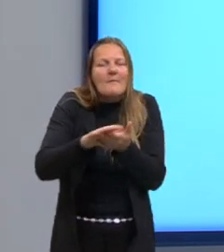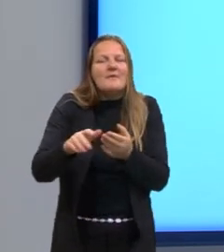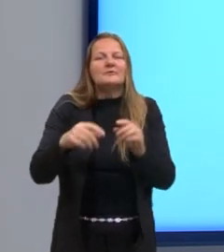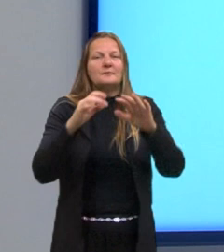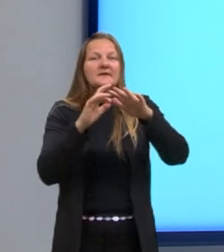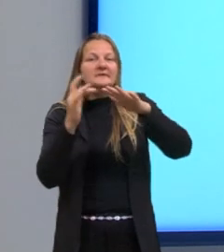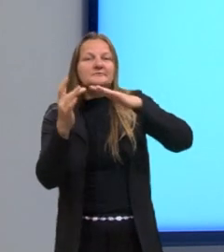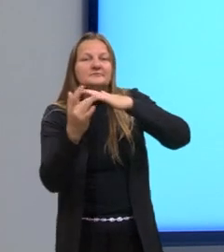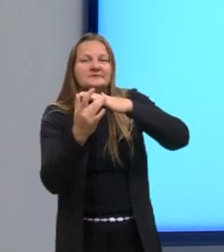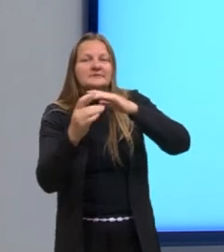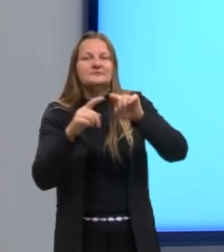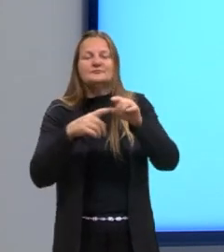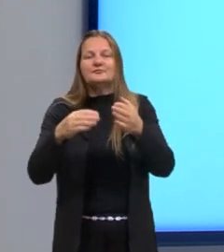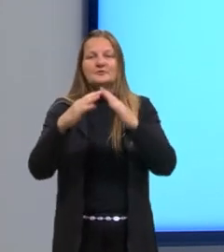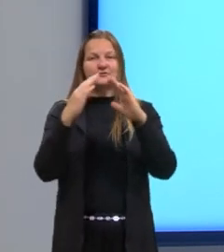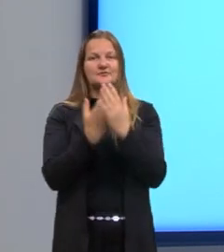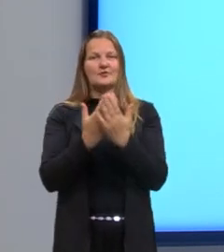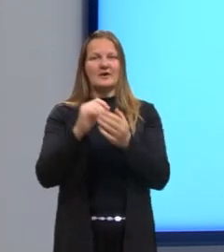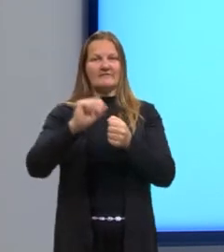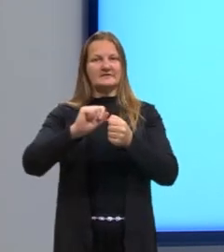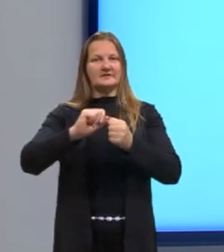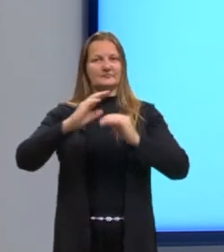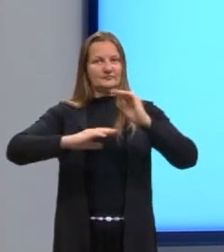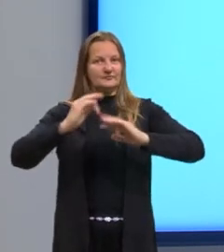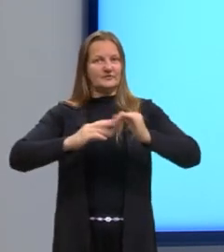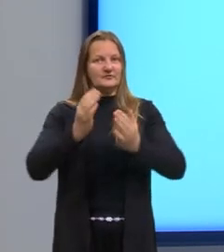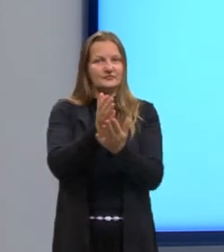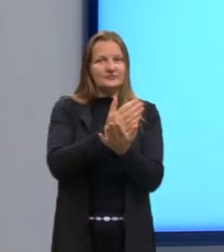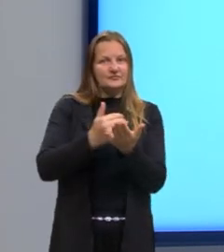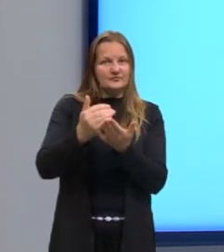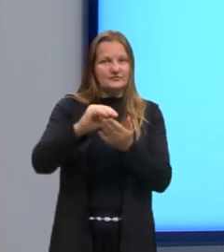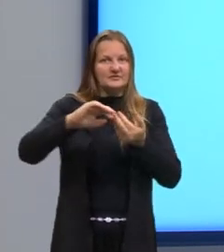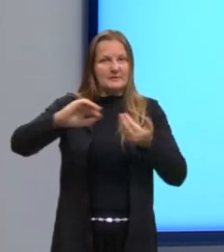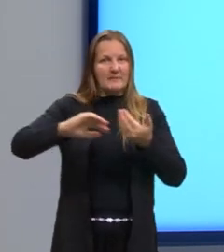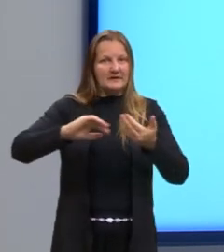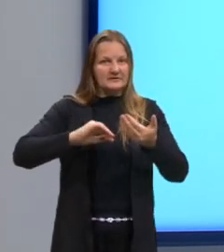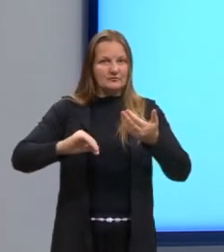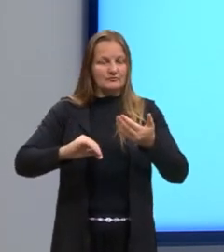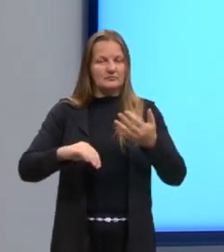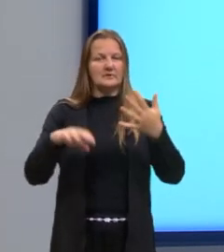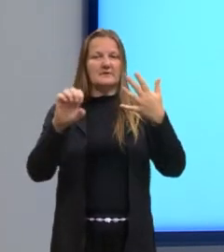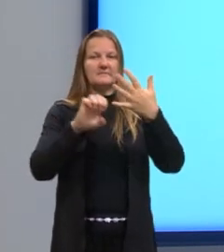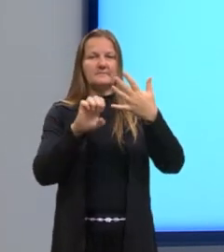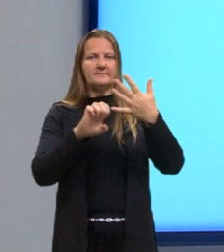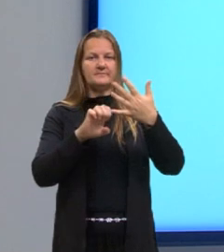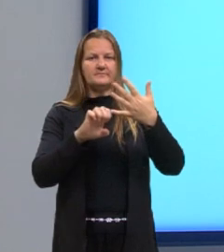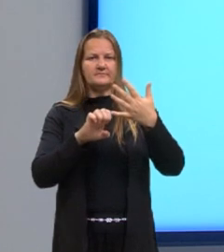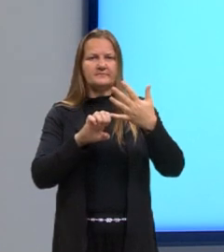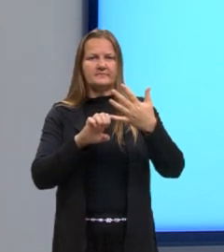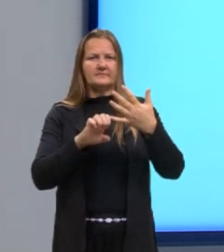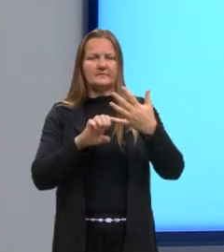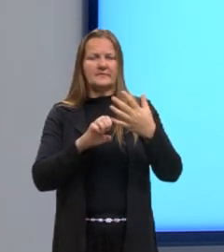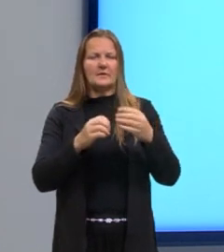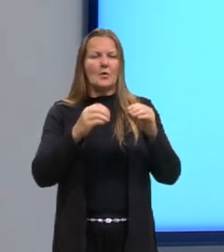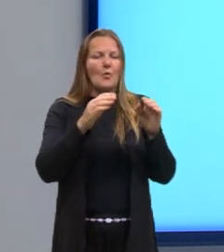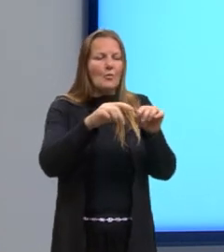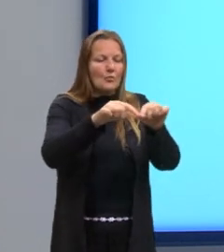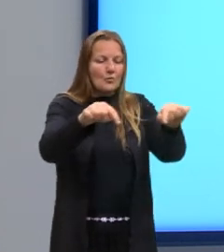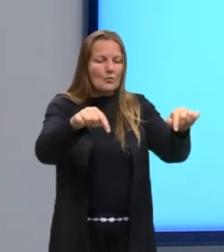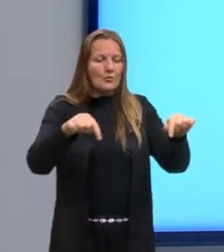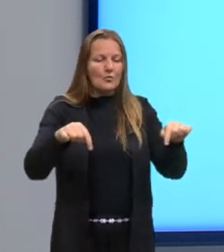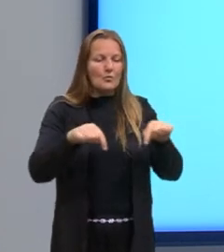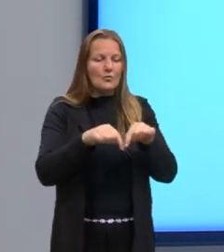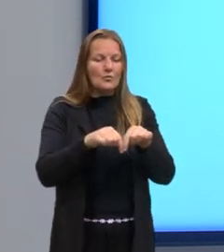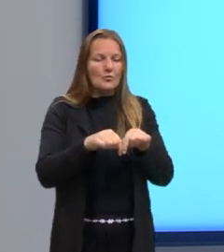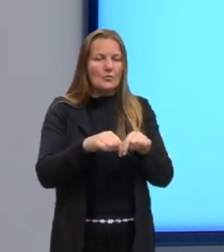sociais que a escola está realizando a coleta seletiva. Ou letra E. Colocar recipientes coletores